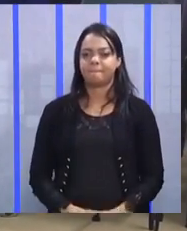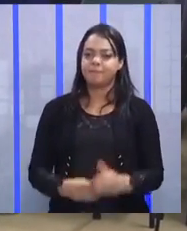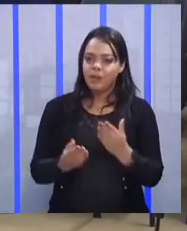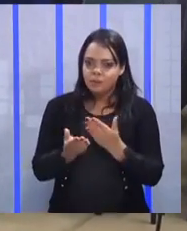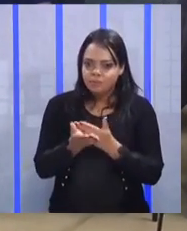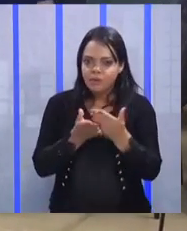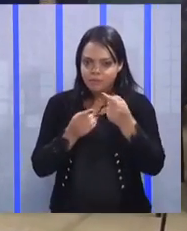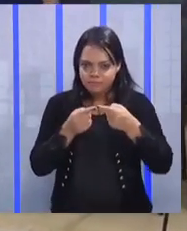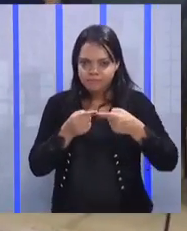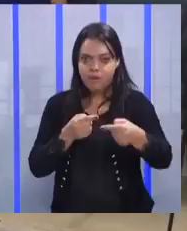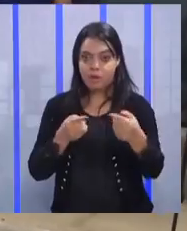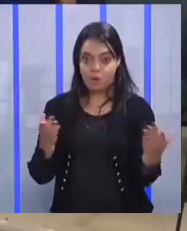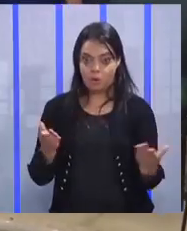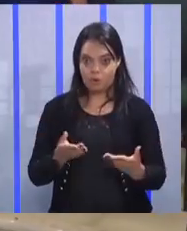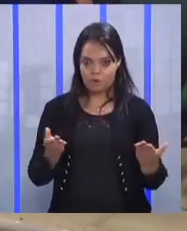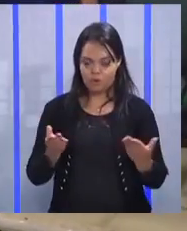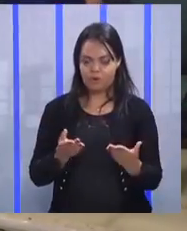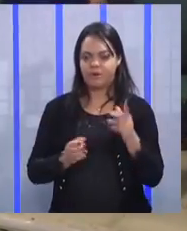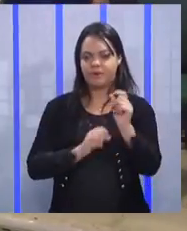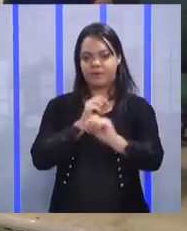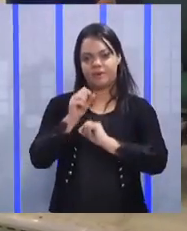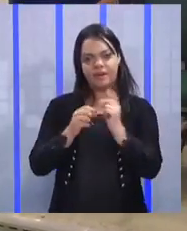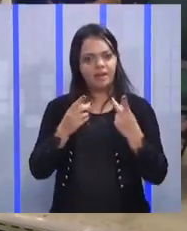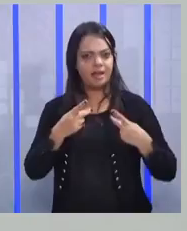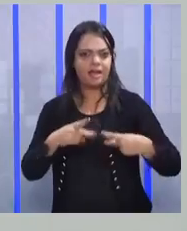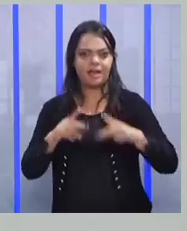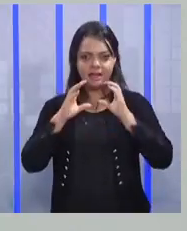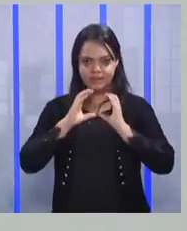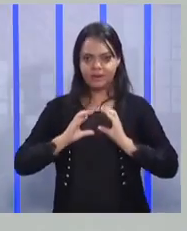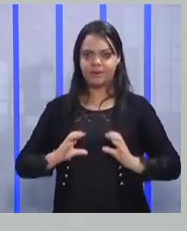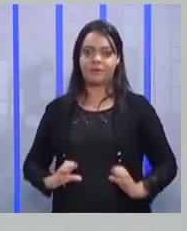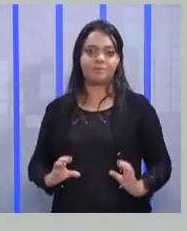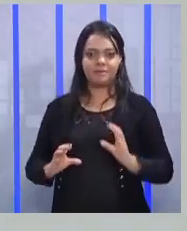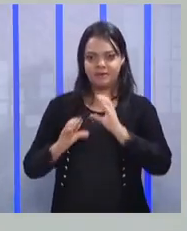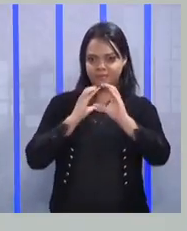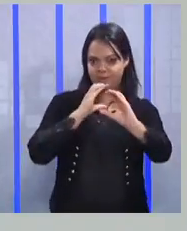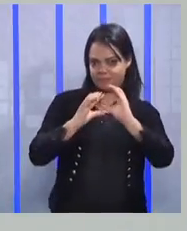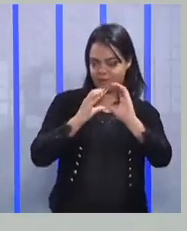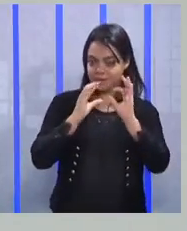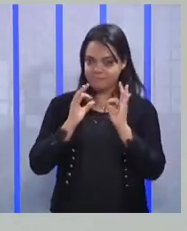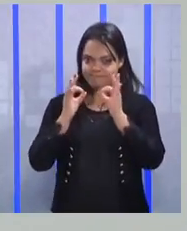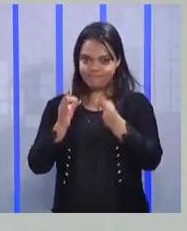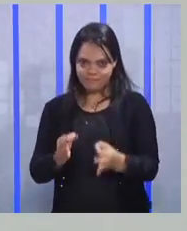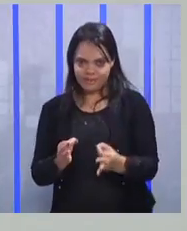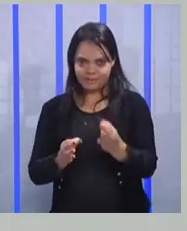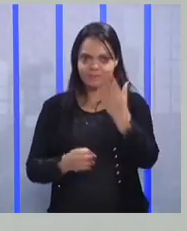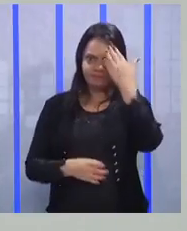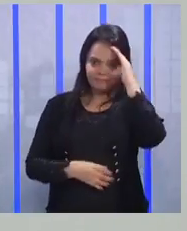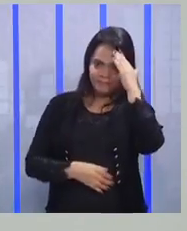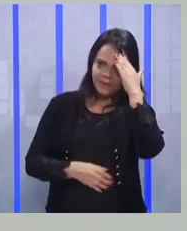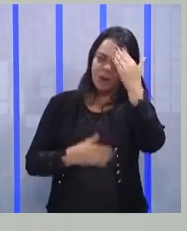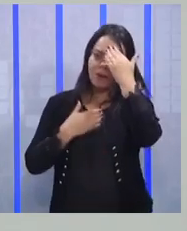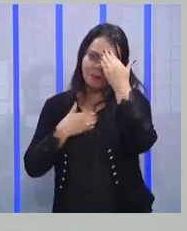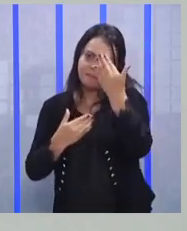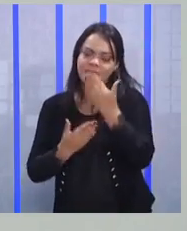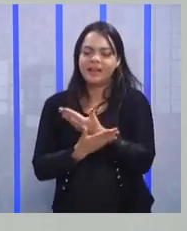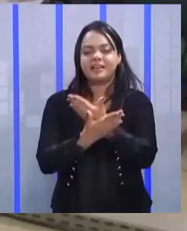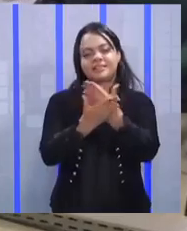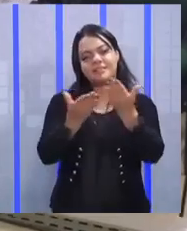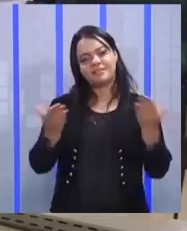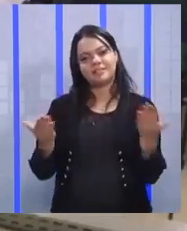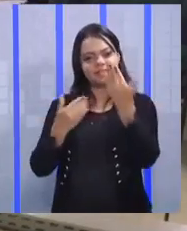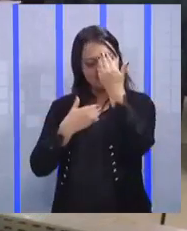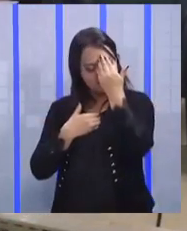partir de hoje, gente, esse é o comportamento 100% da comunicação, tá? Beleza? Obrigado a vocês, gente.